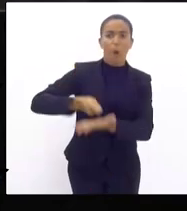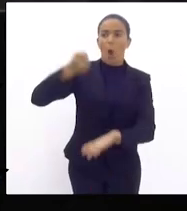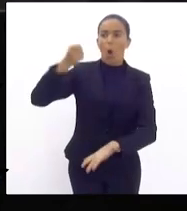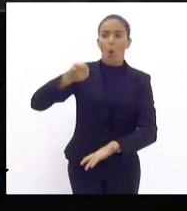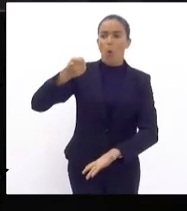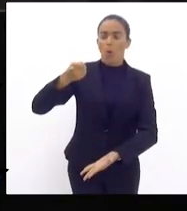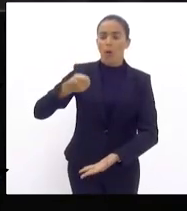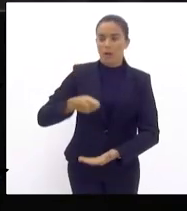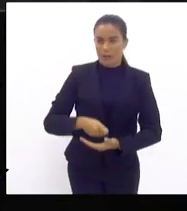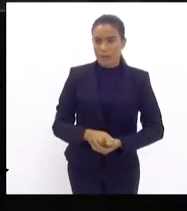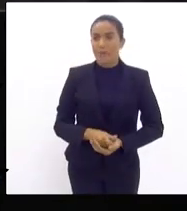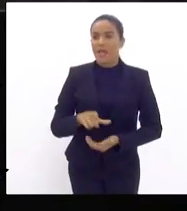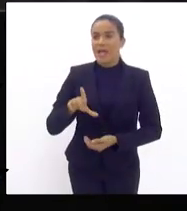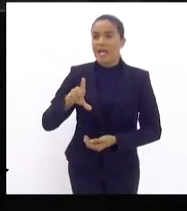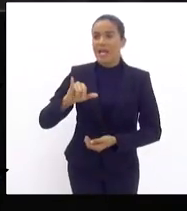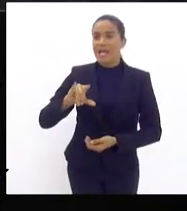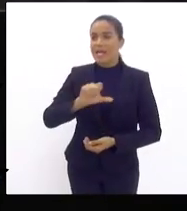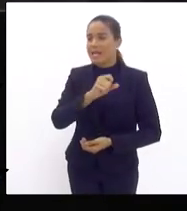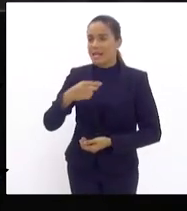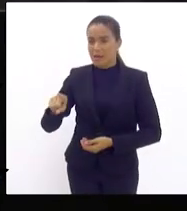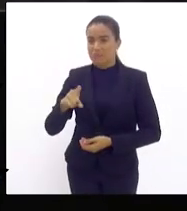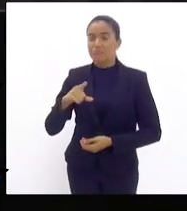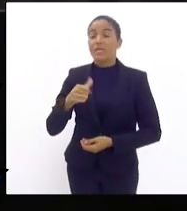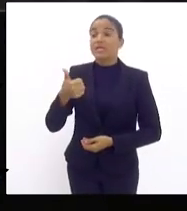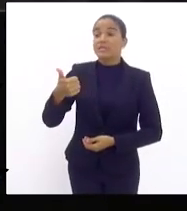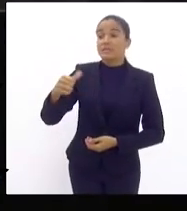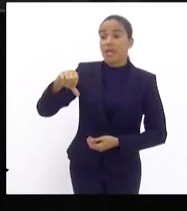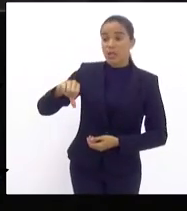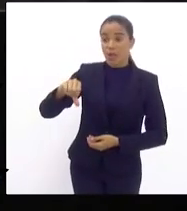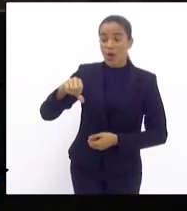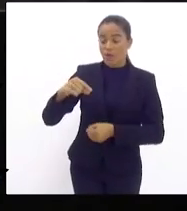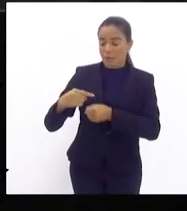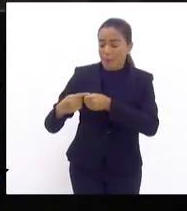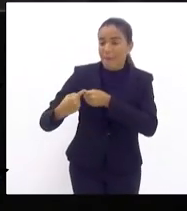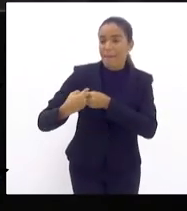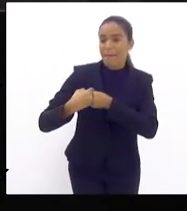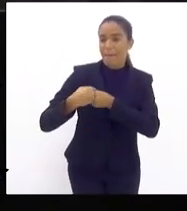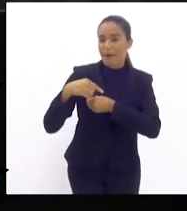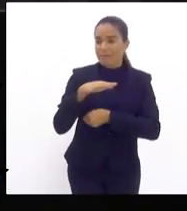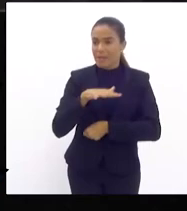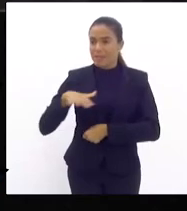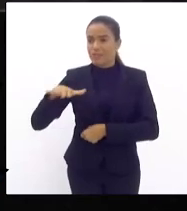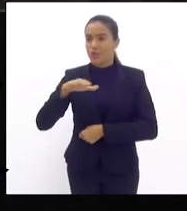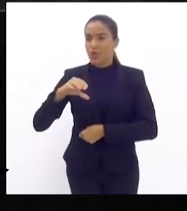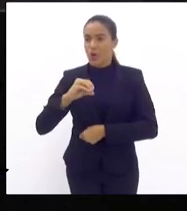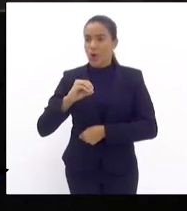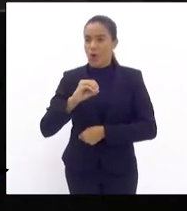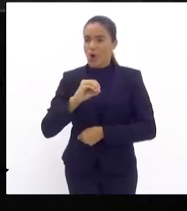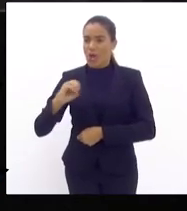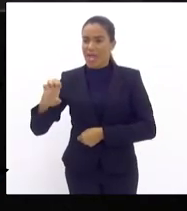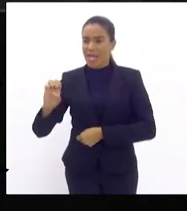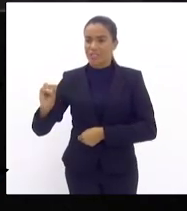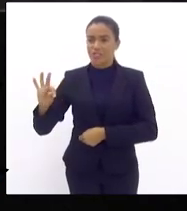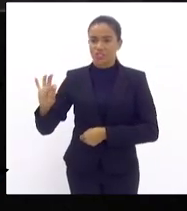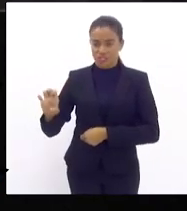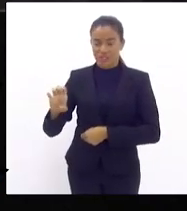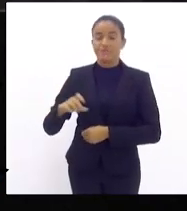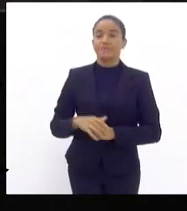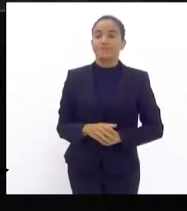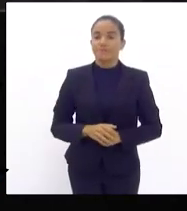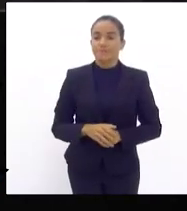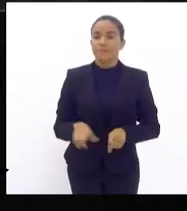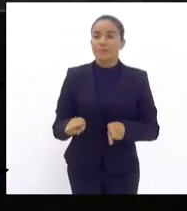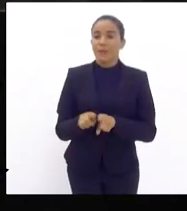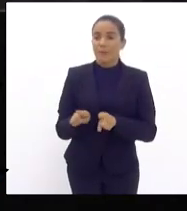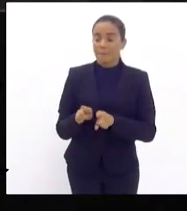2 engloba 19 bairros da zona oeste da capital e de 2 municípios os bairros da